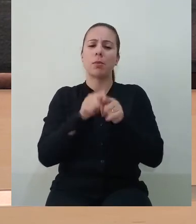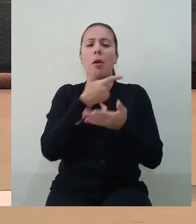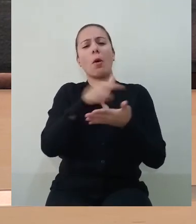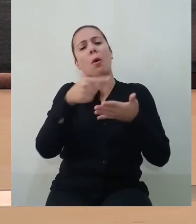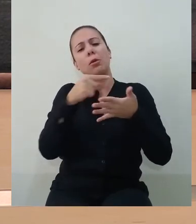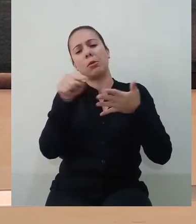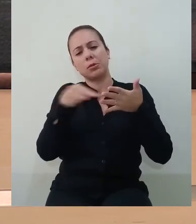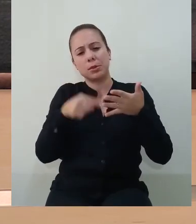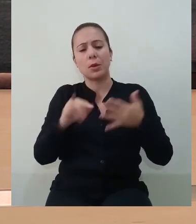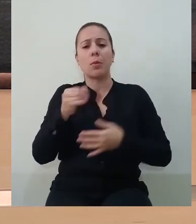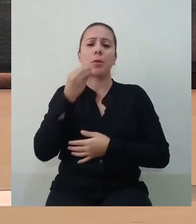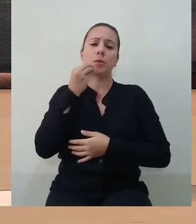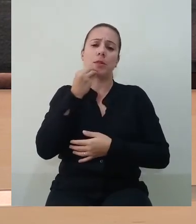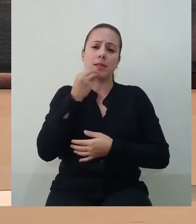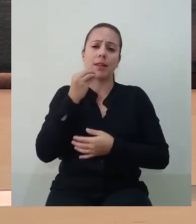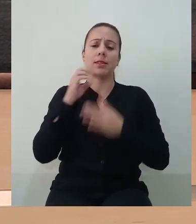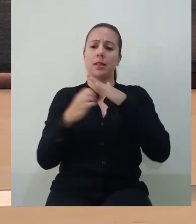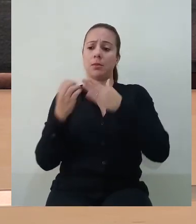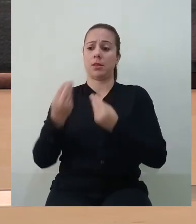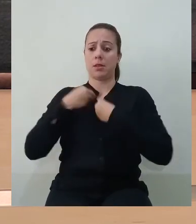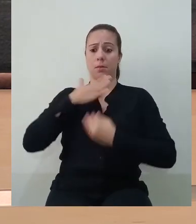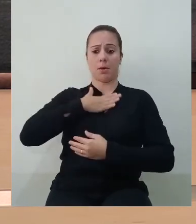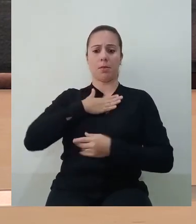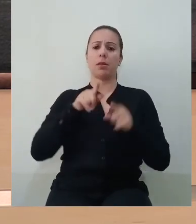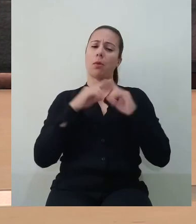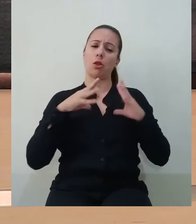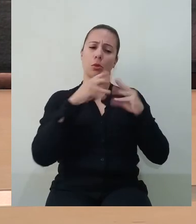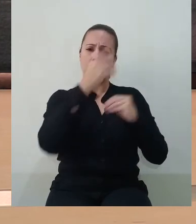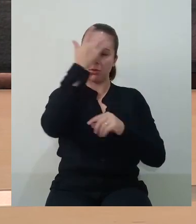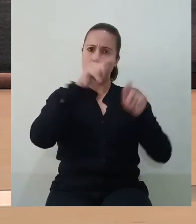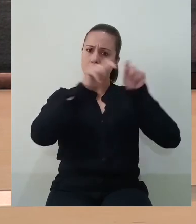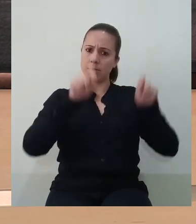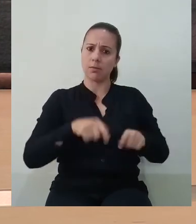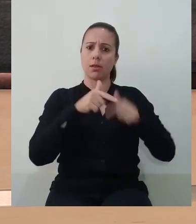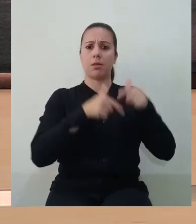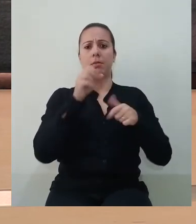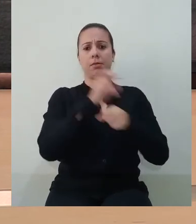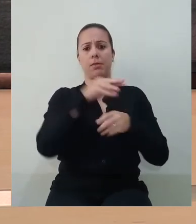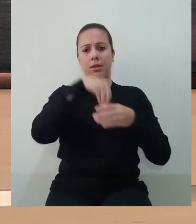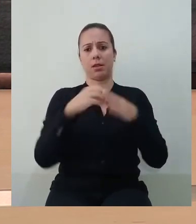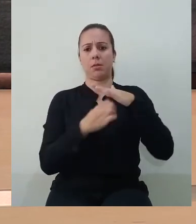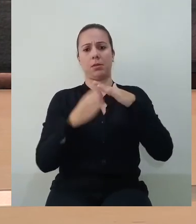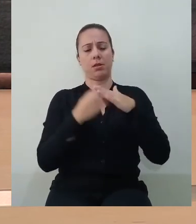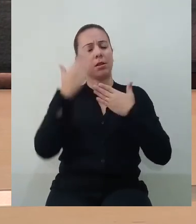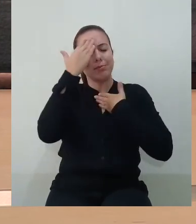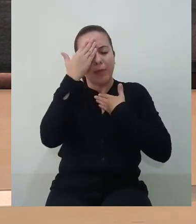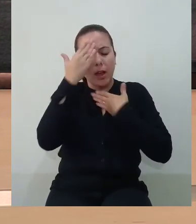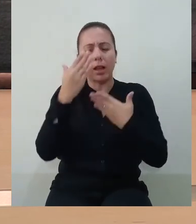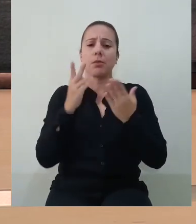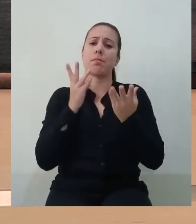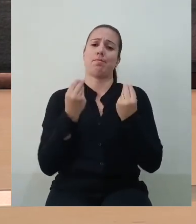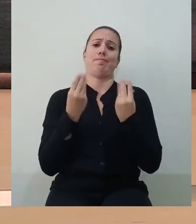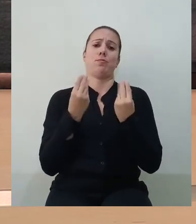por muitas outras oportunidades que a empresa tem dado, tanto para mim como para todos nós, colaboradores, que fazemos parte dessa empresa. Eu sou